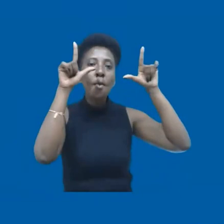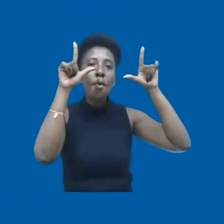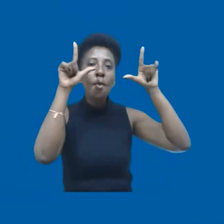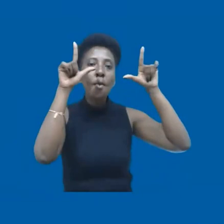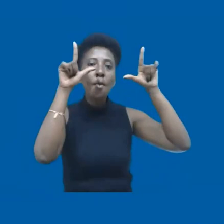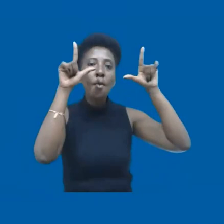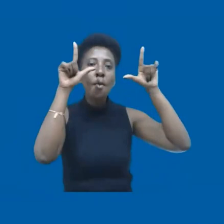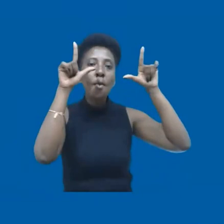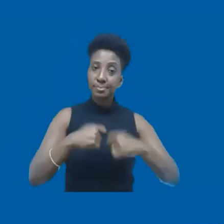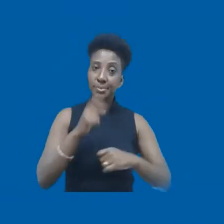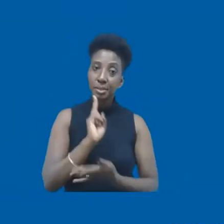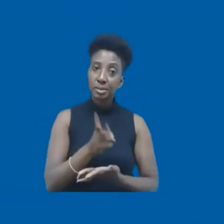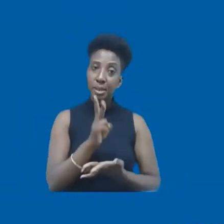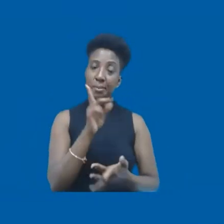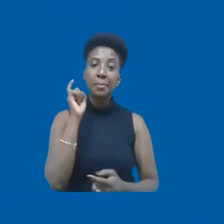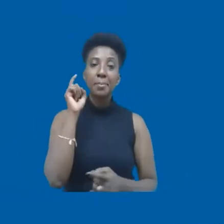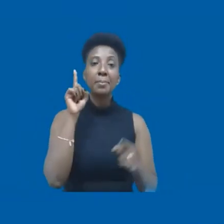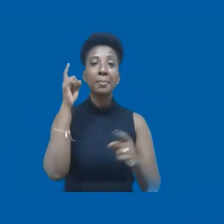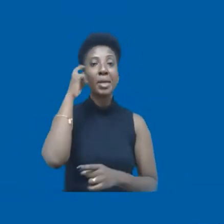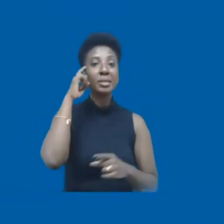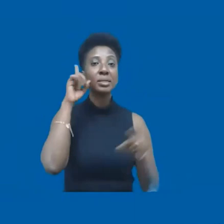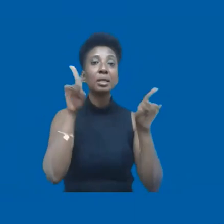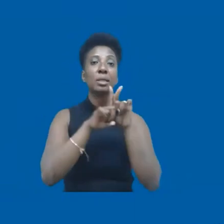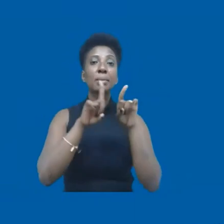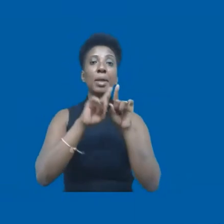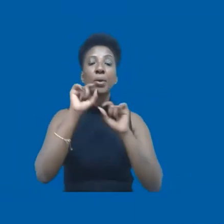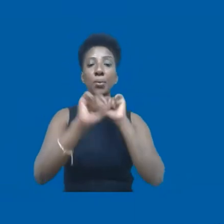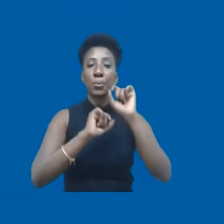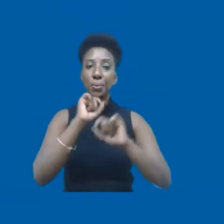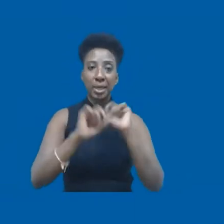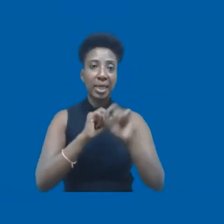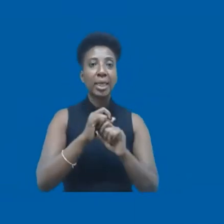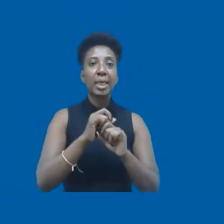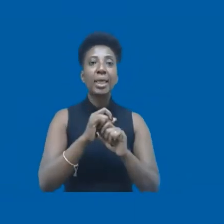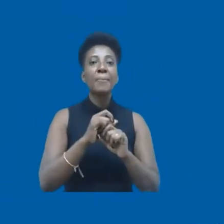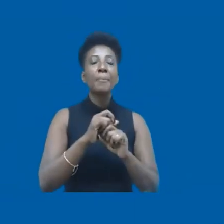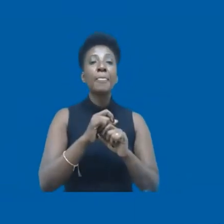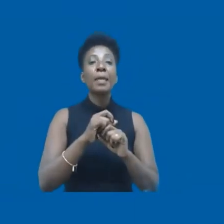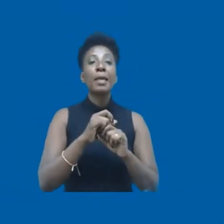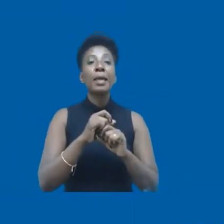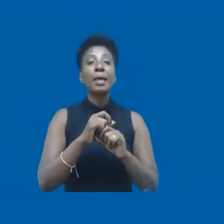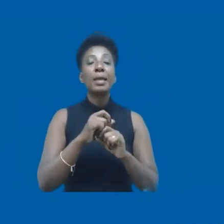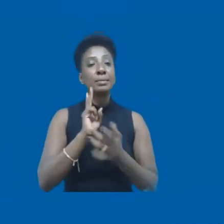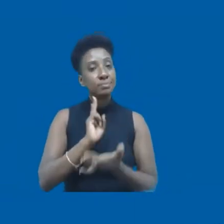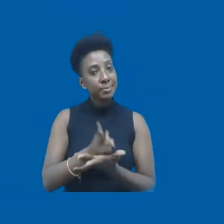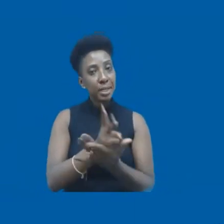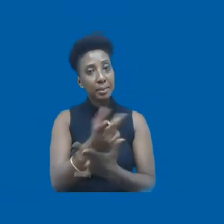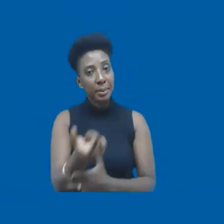repensando essas questões, e também não podemos deixar de pensar